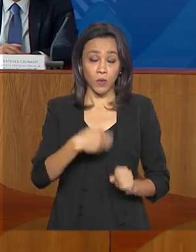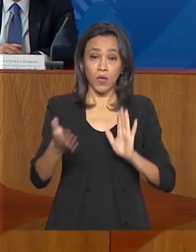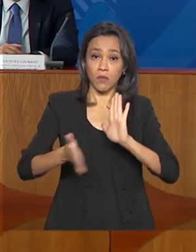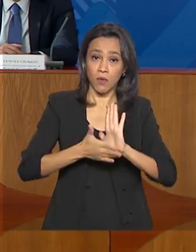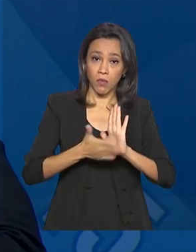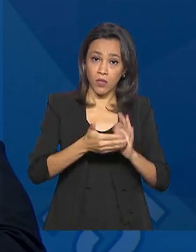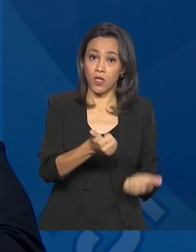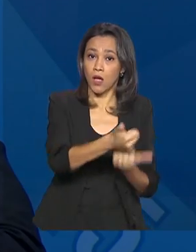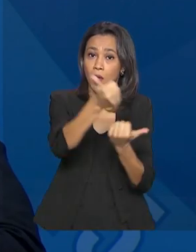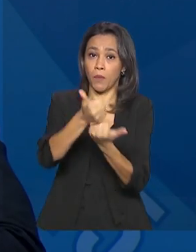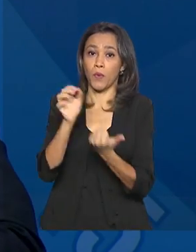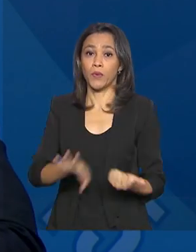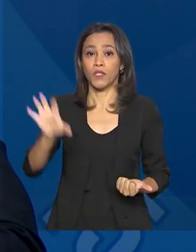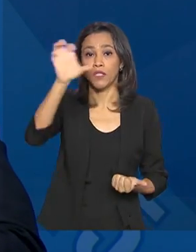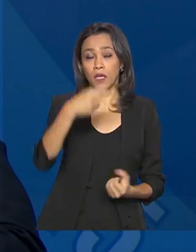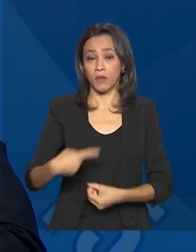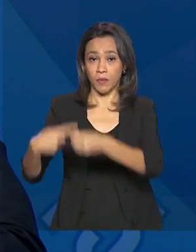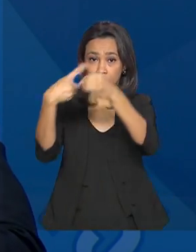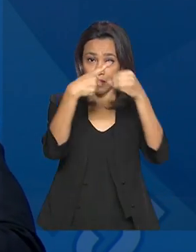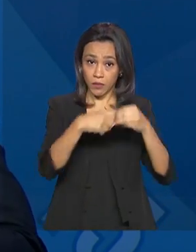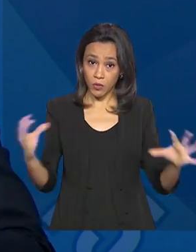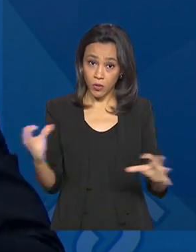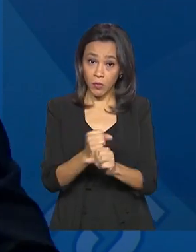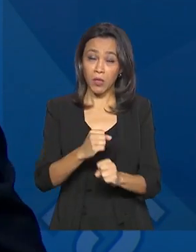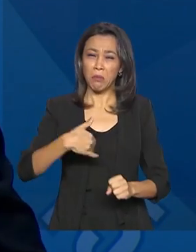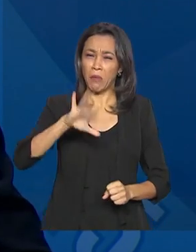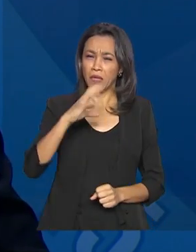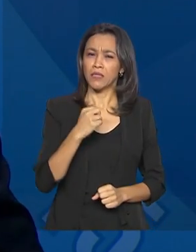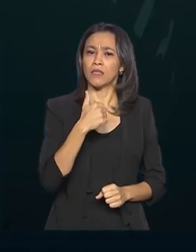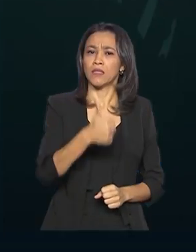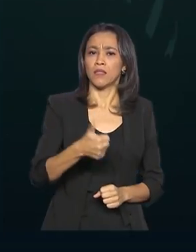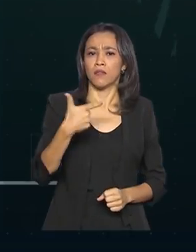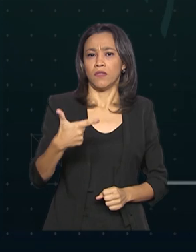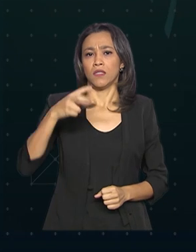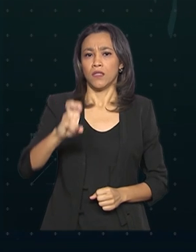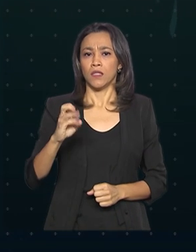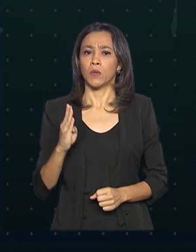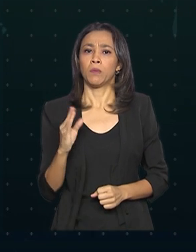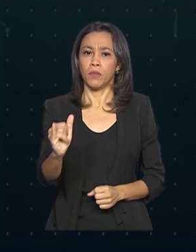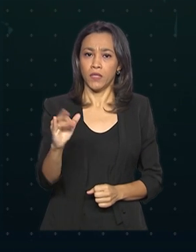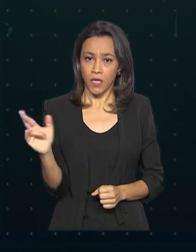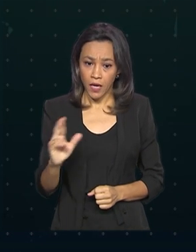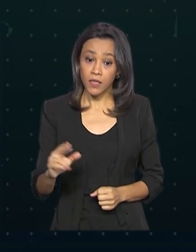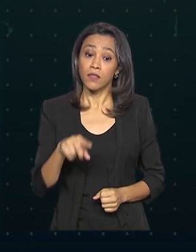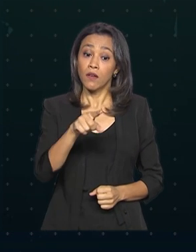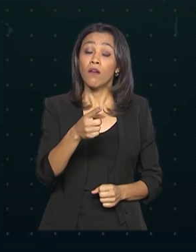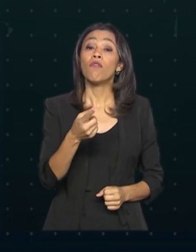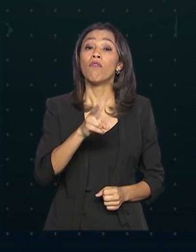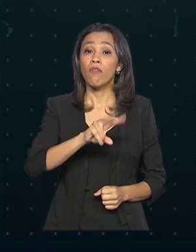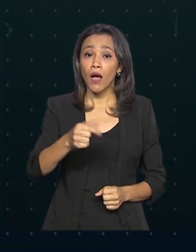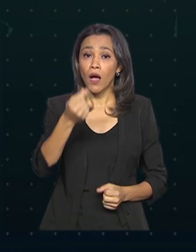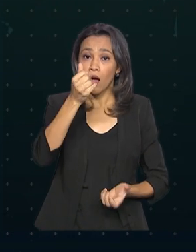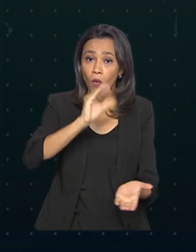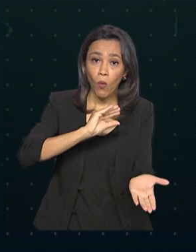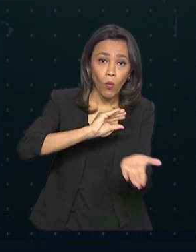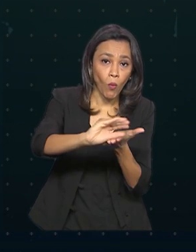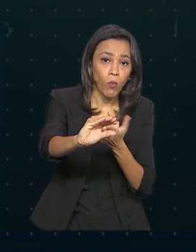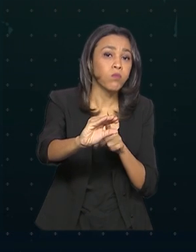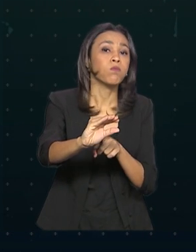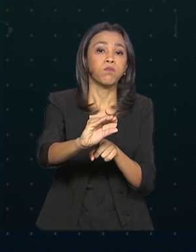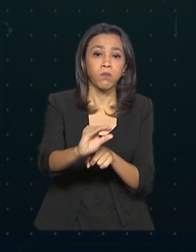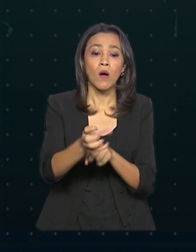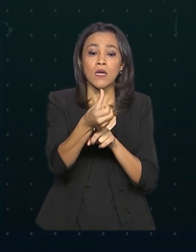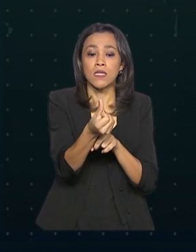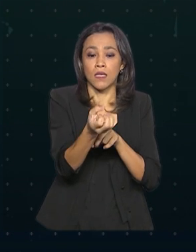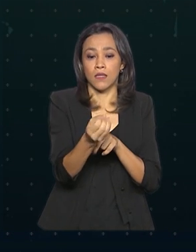estados e municípios somam mais de 125 bilhões de reais. Vão ser destinados como auxílio emergencial cerca de